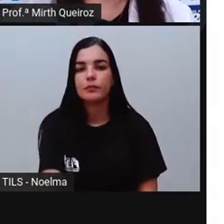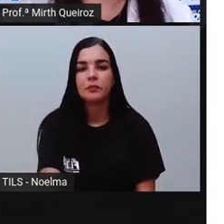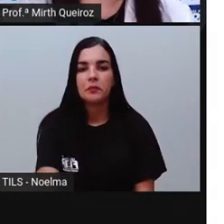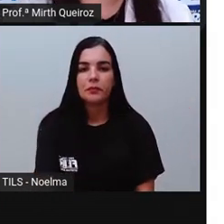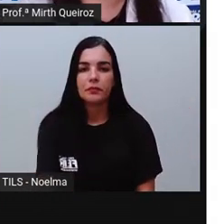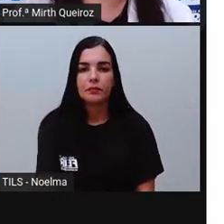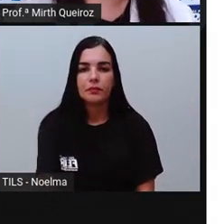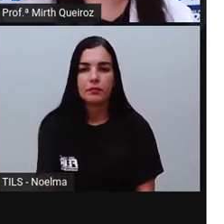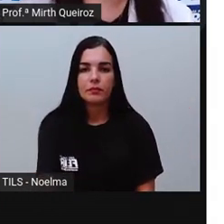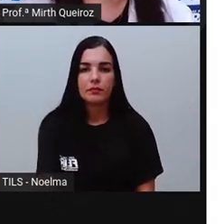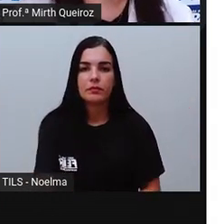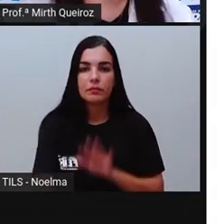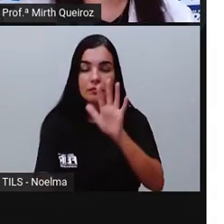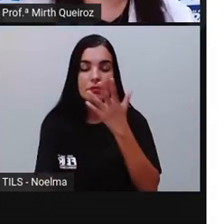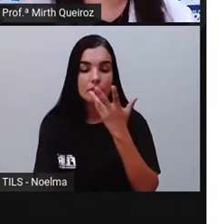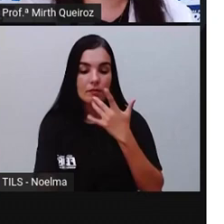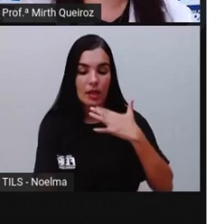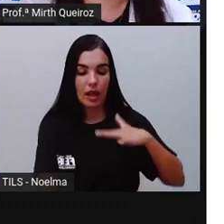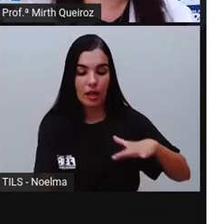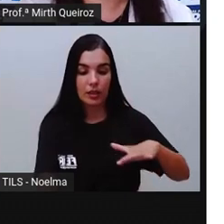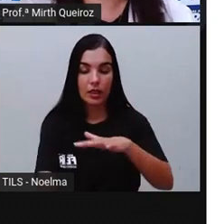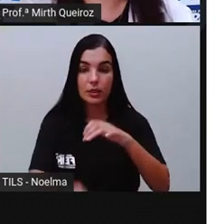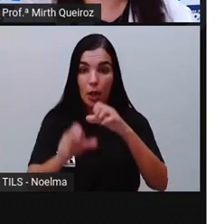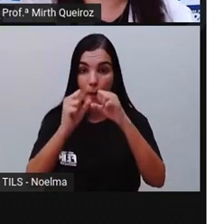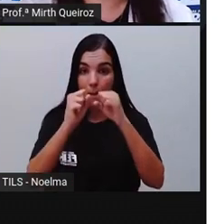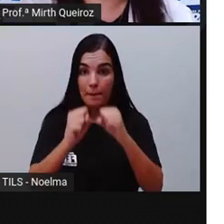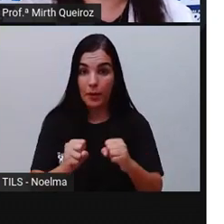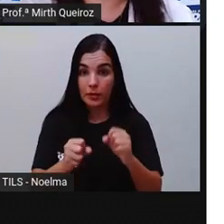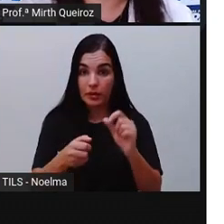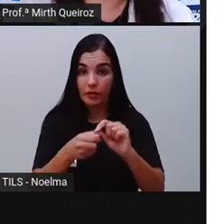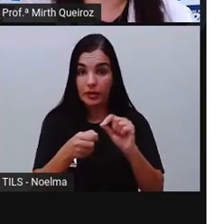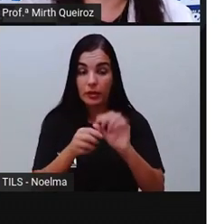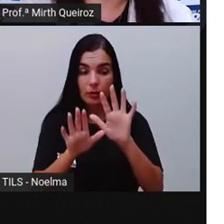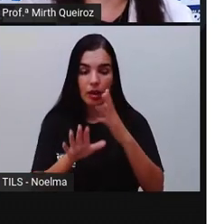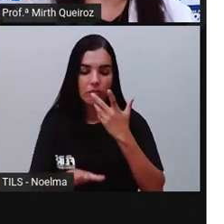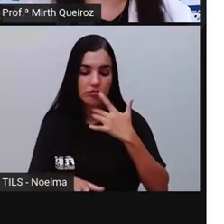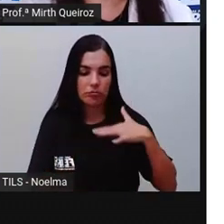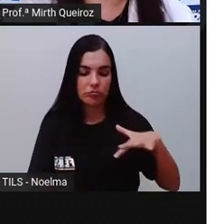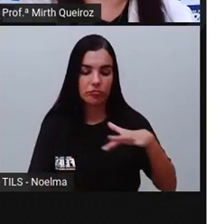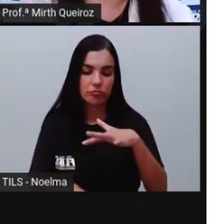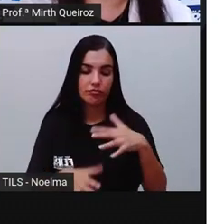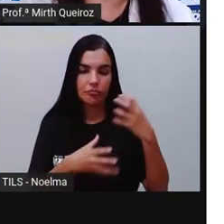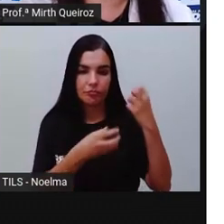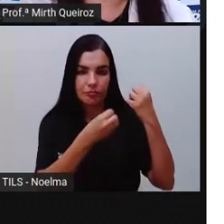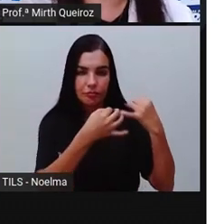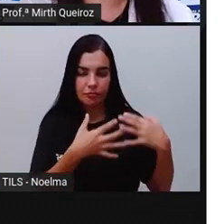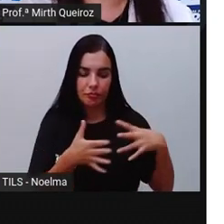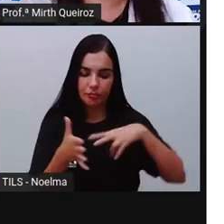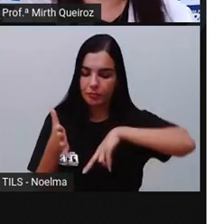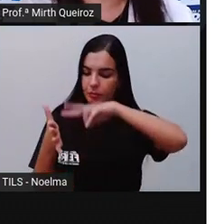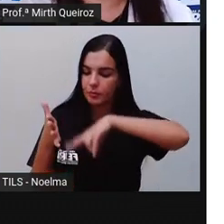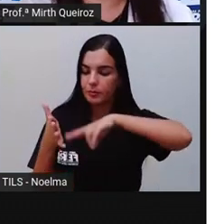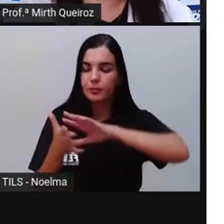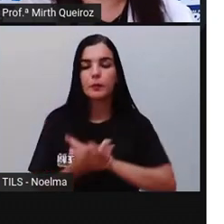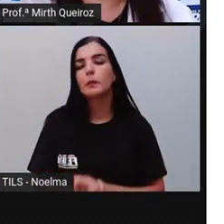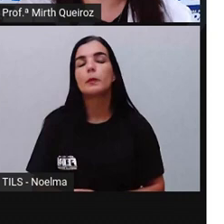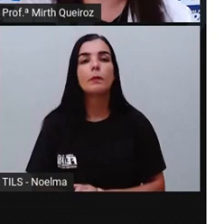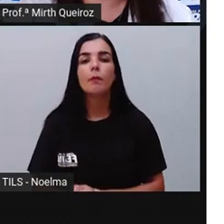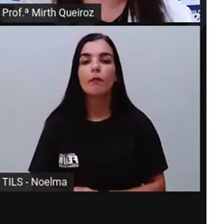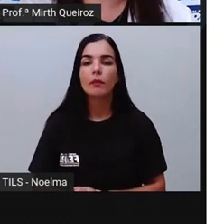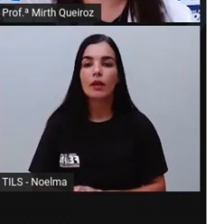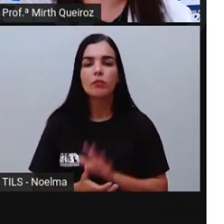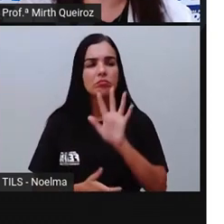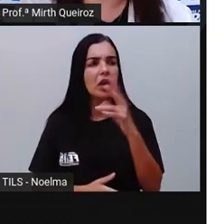A Criança Que Pode Fazer, texto infantil para a leitura. Dois meninos passaram toda a manhã